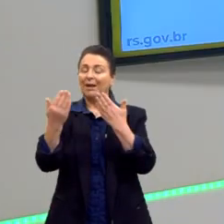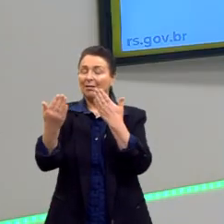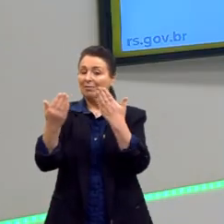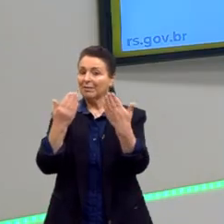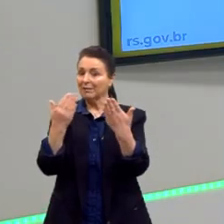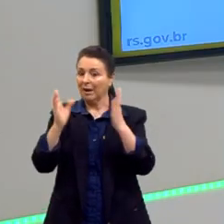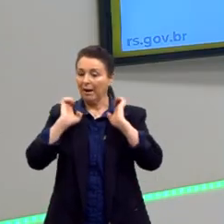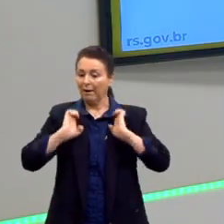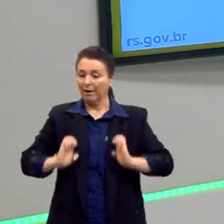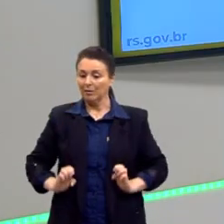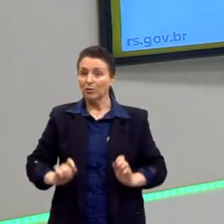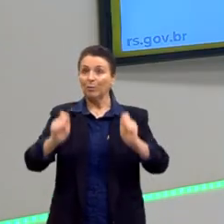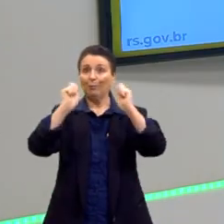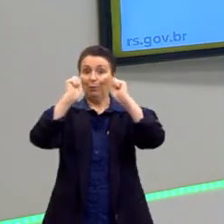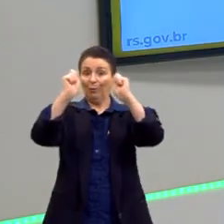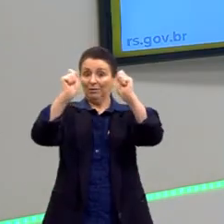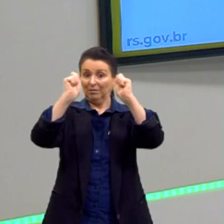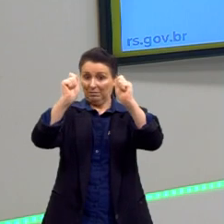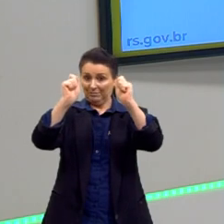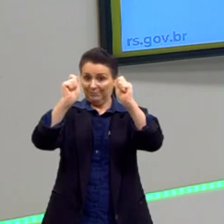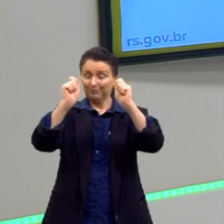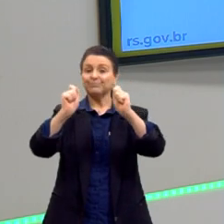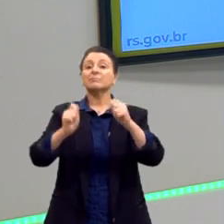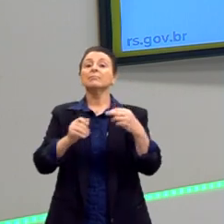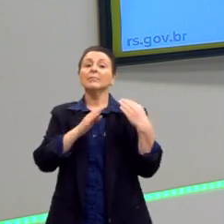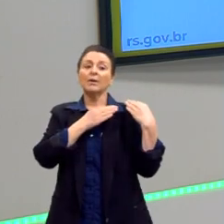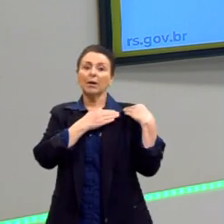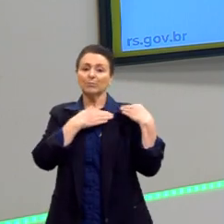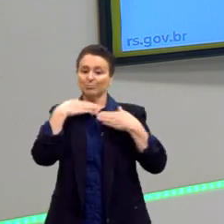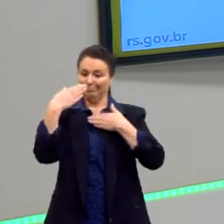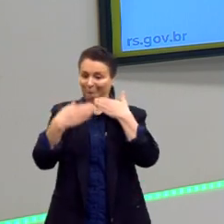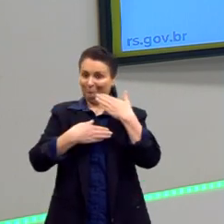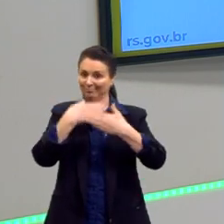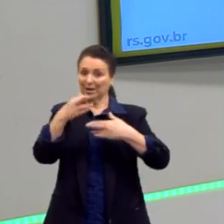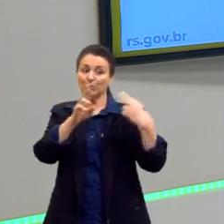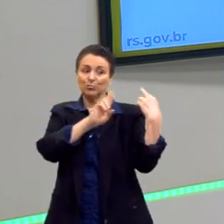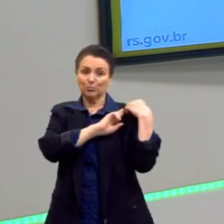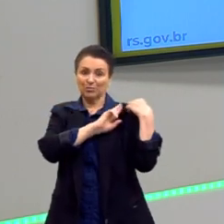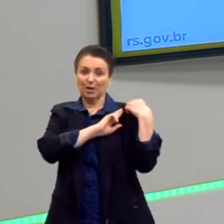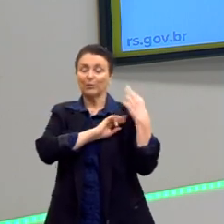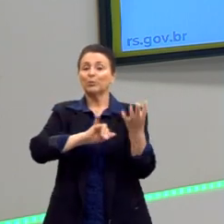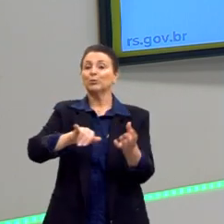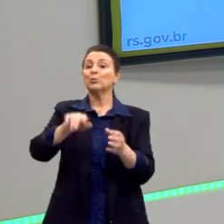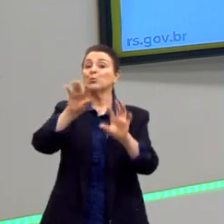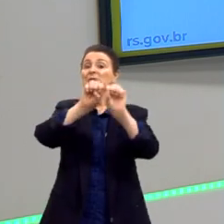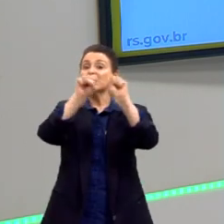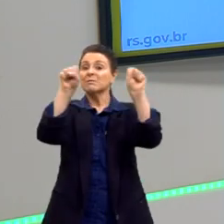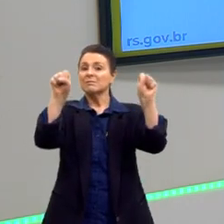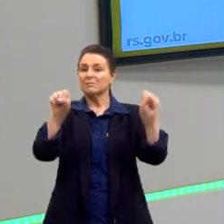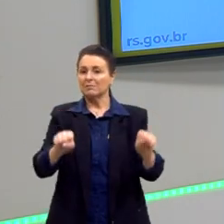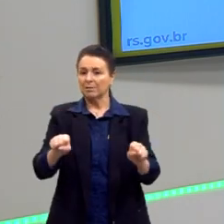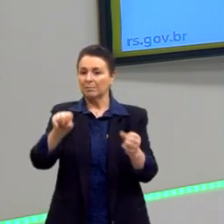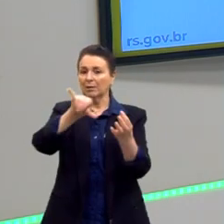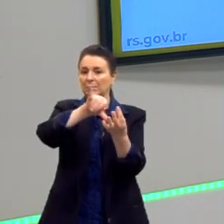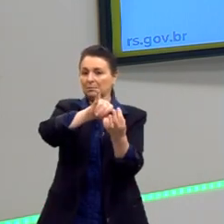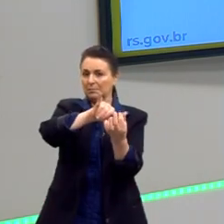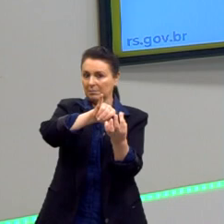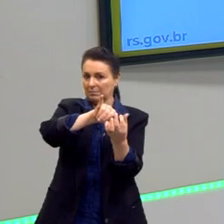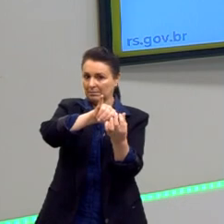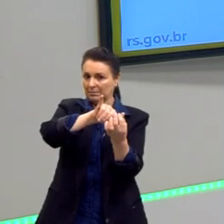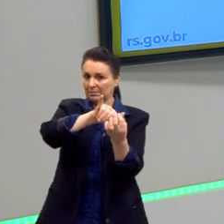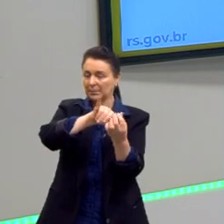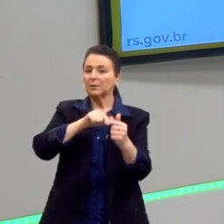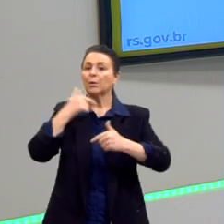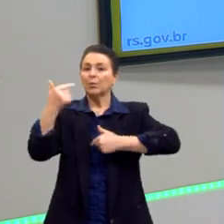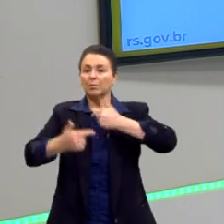a ética protestante um dos grandes propulsores do capitalismo. E aí, evidentemente, o